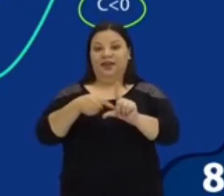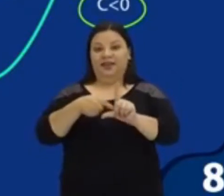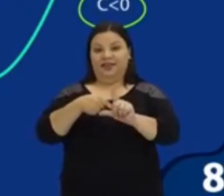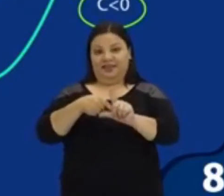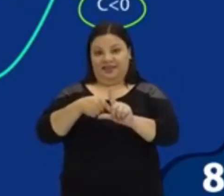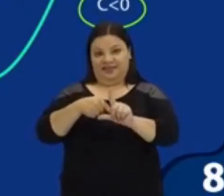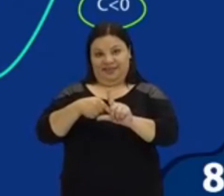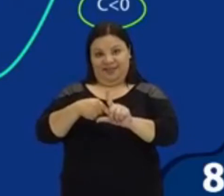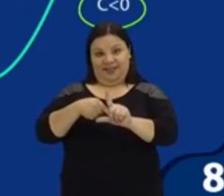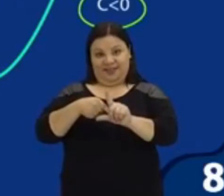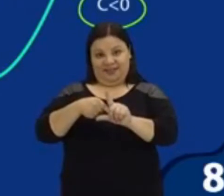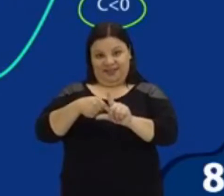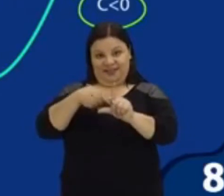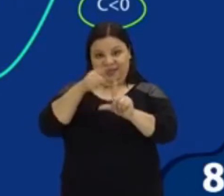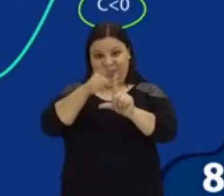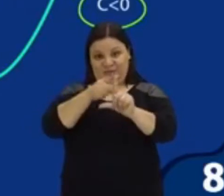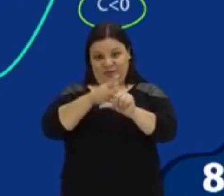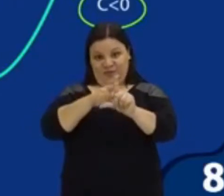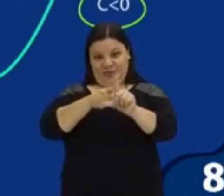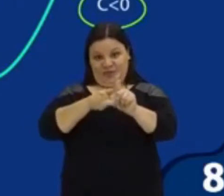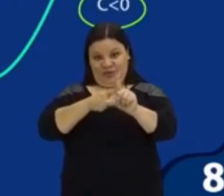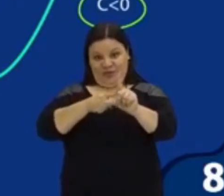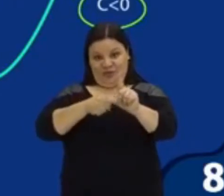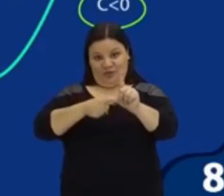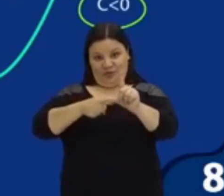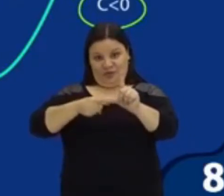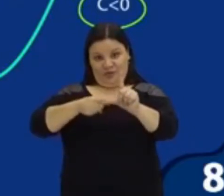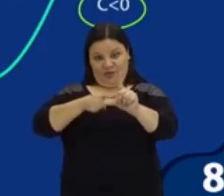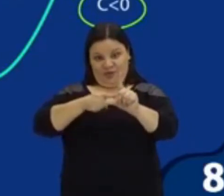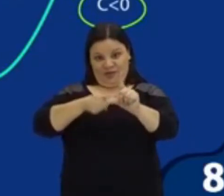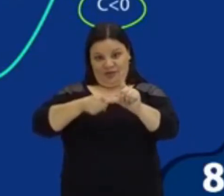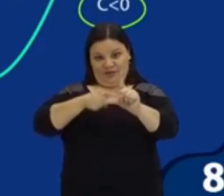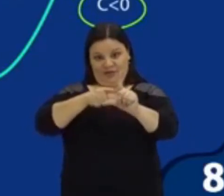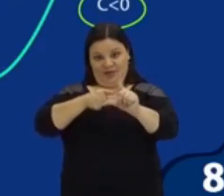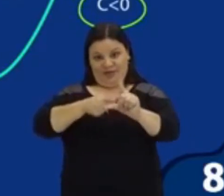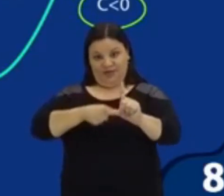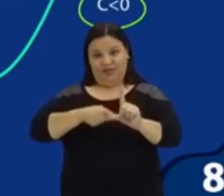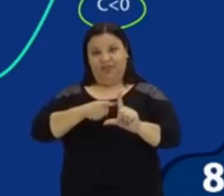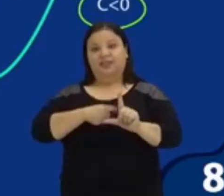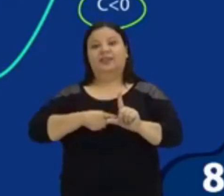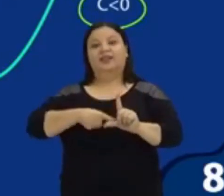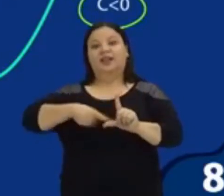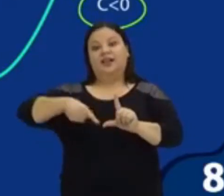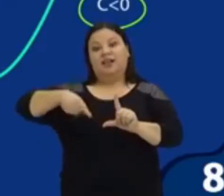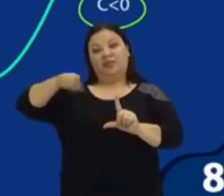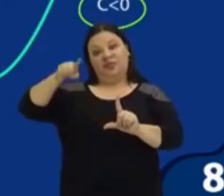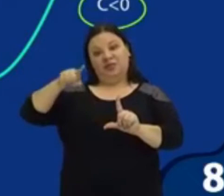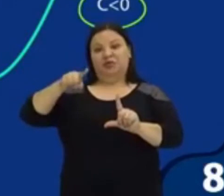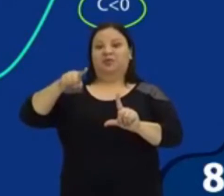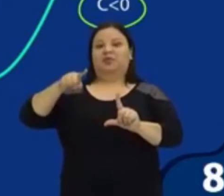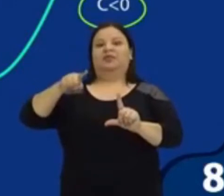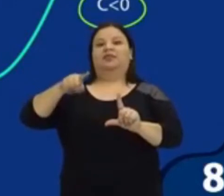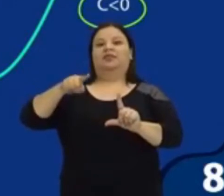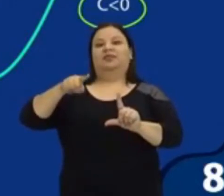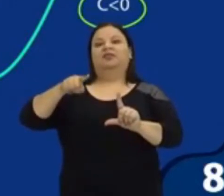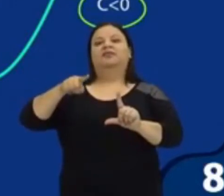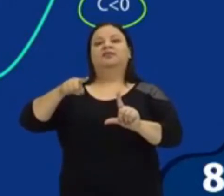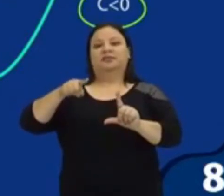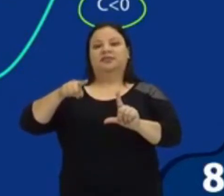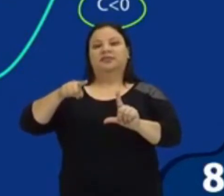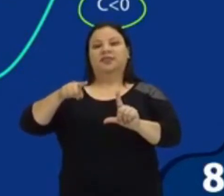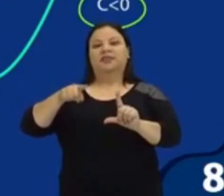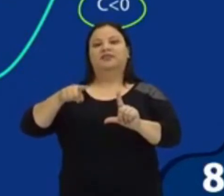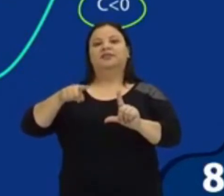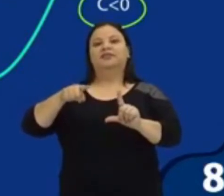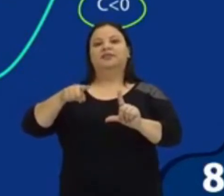a zero. A parábola vem, passa pela origem, e aí ela pode subir, se o A for maior